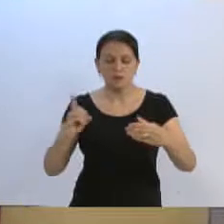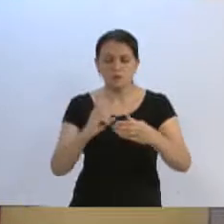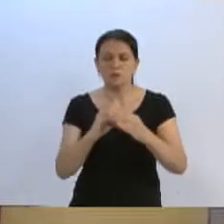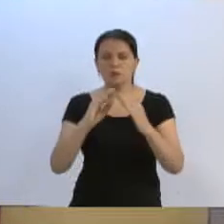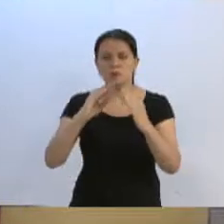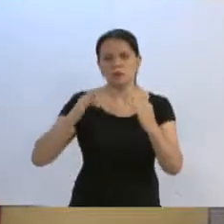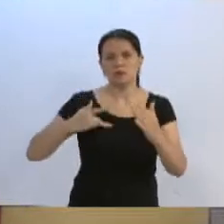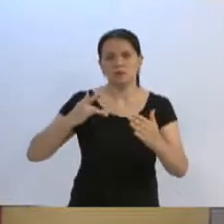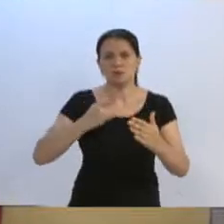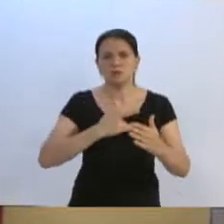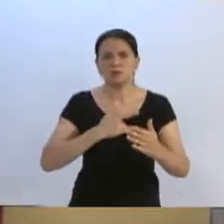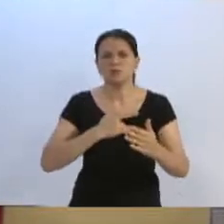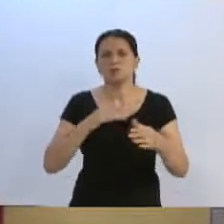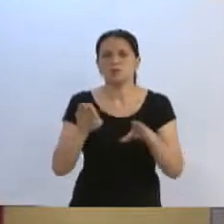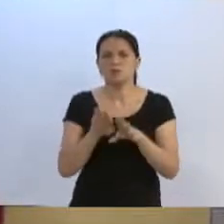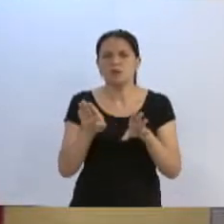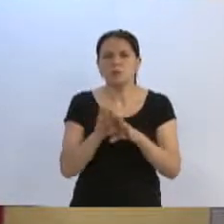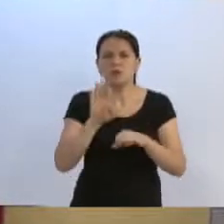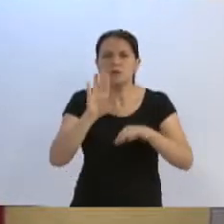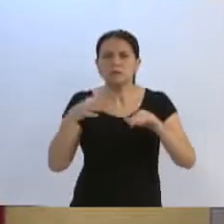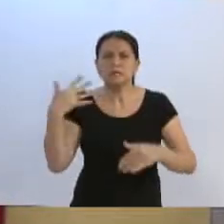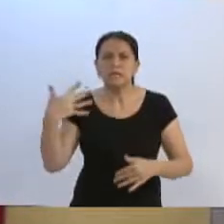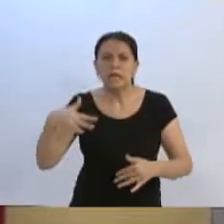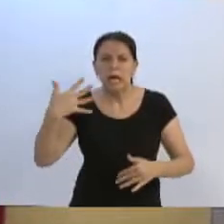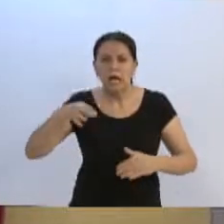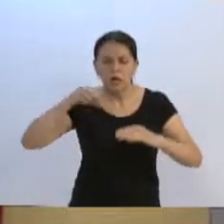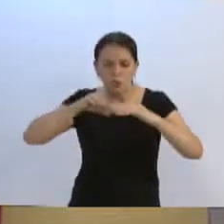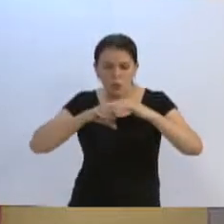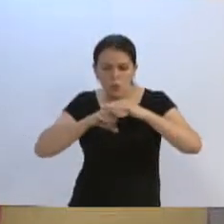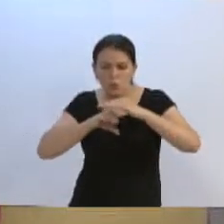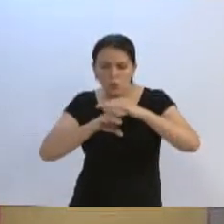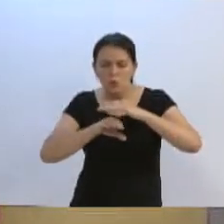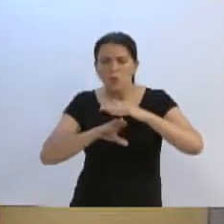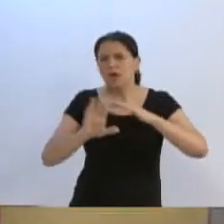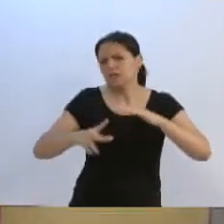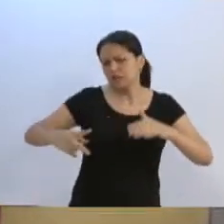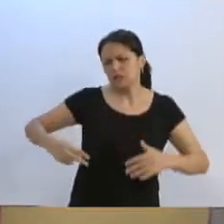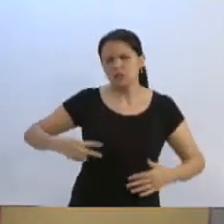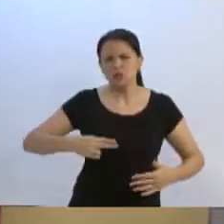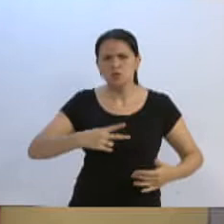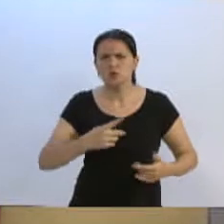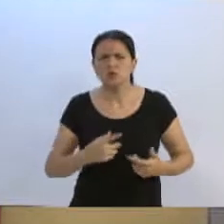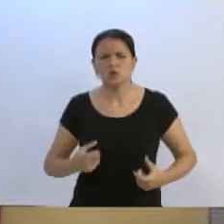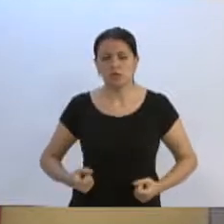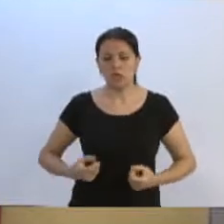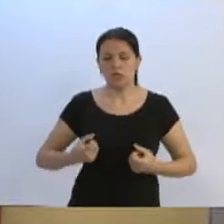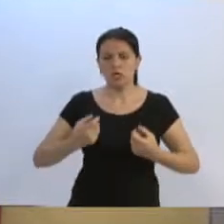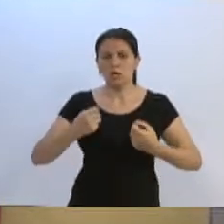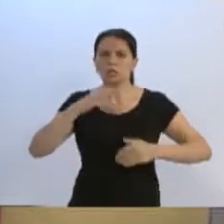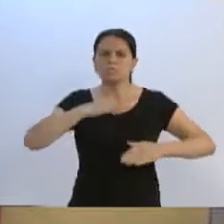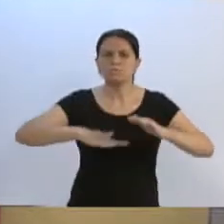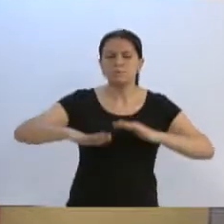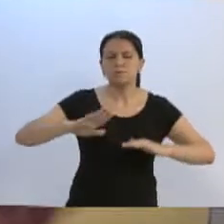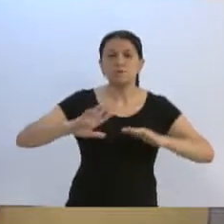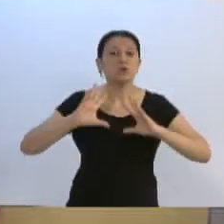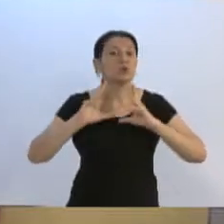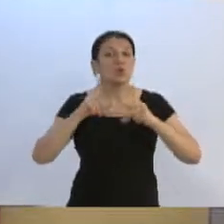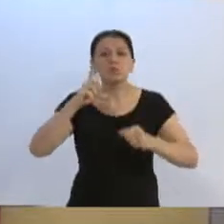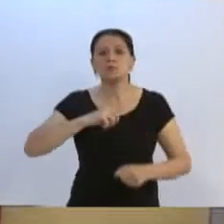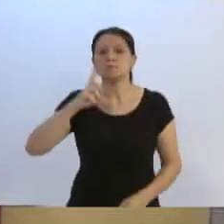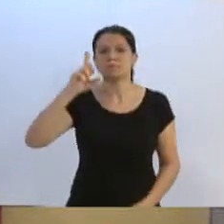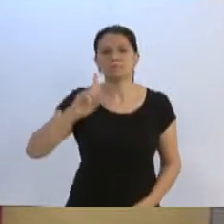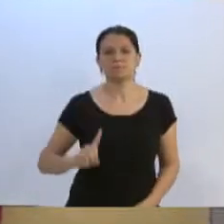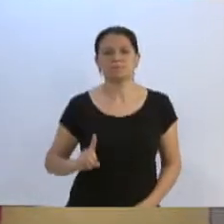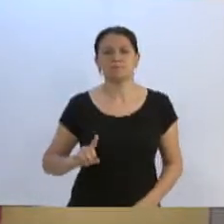saúde, o exame de alto custo, quer seja uma cirurgia, um diagnóstico do câncer, o tratamento de um câncer, todo mundo tem direito,